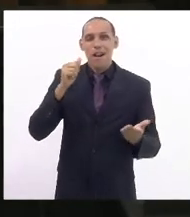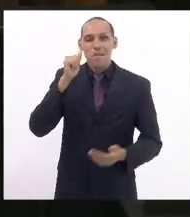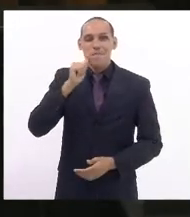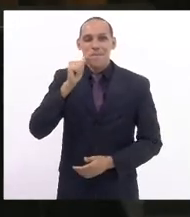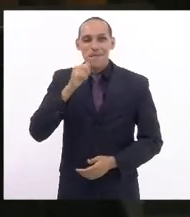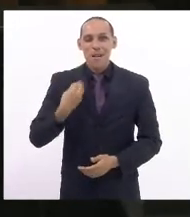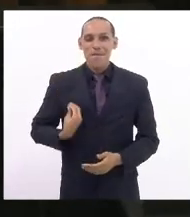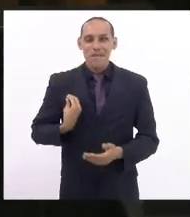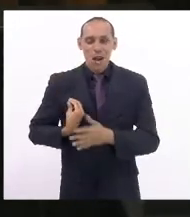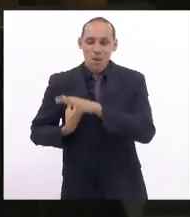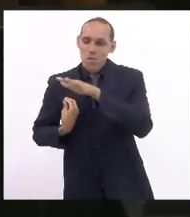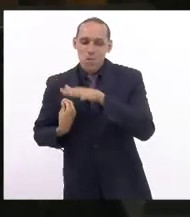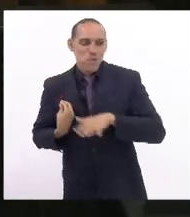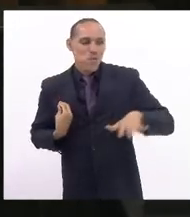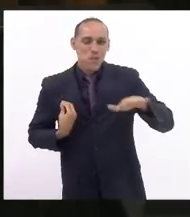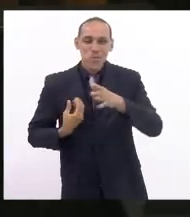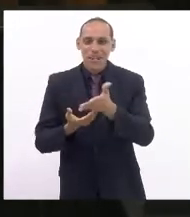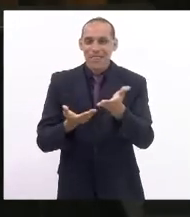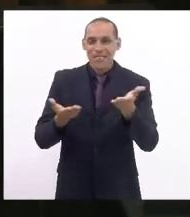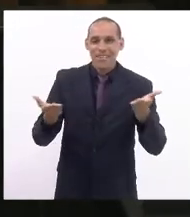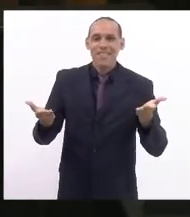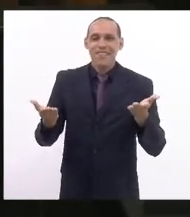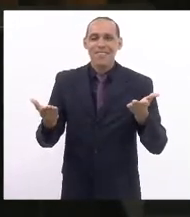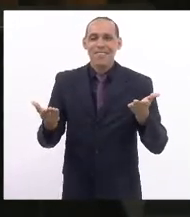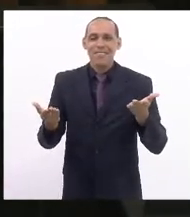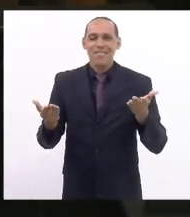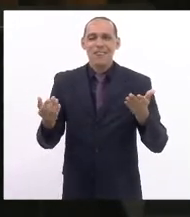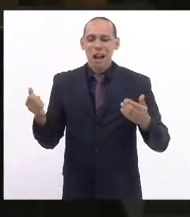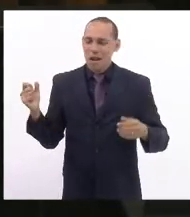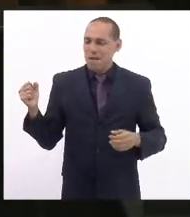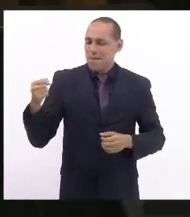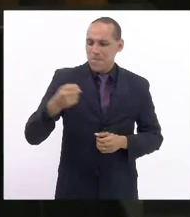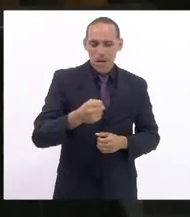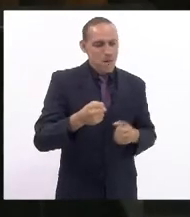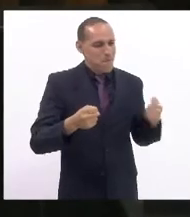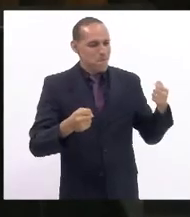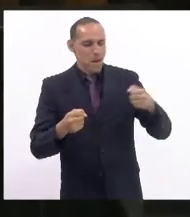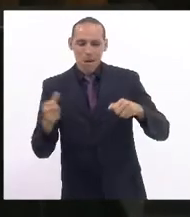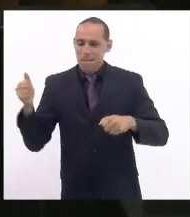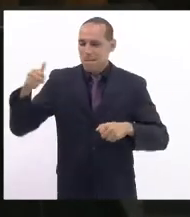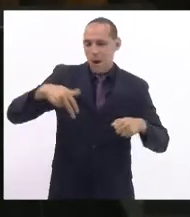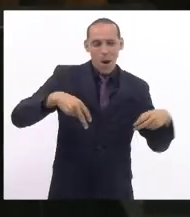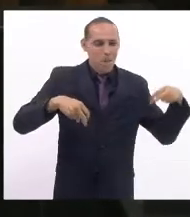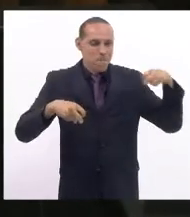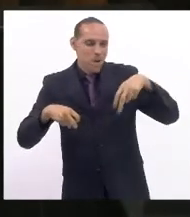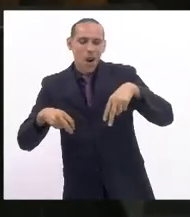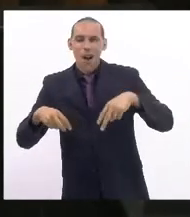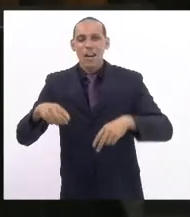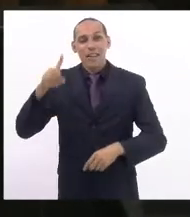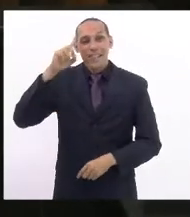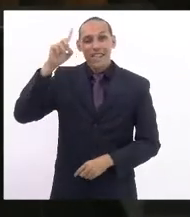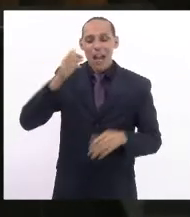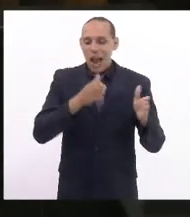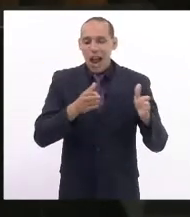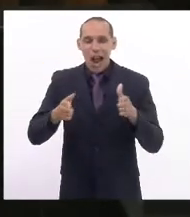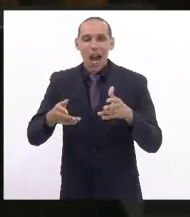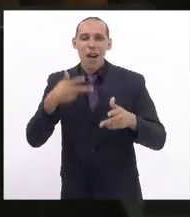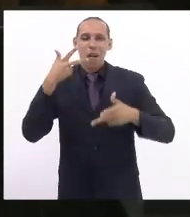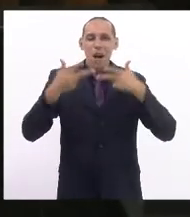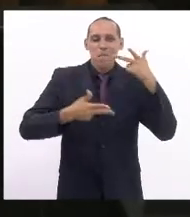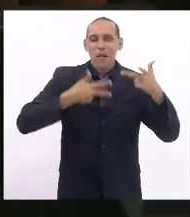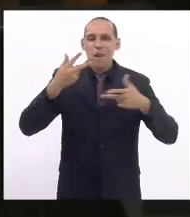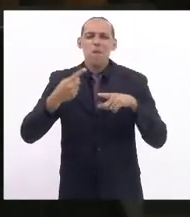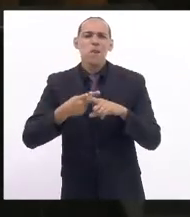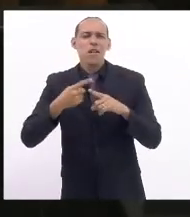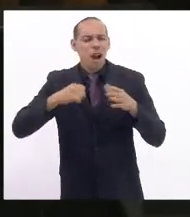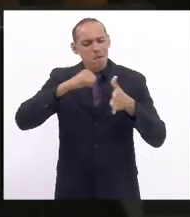que se manifestaram aqui intensamente na ordem do dia, pelas suas lutas